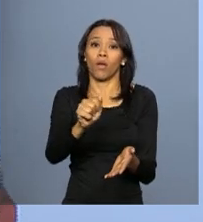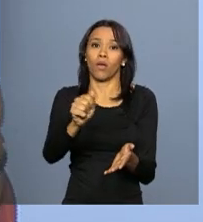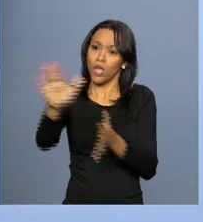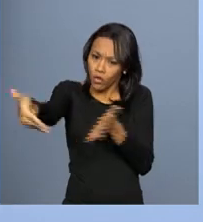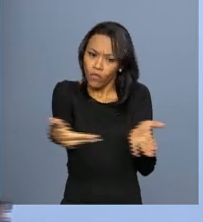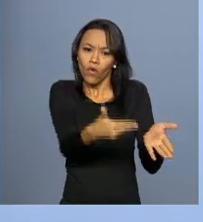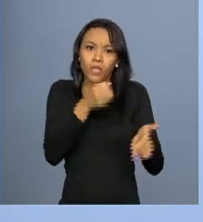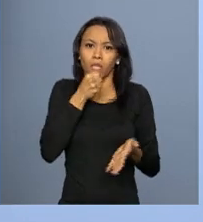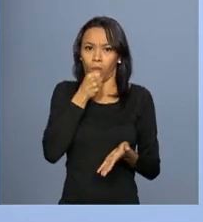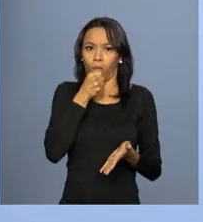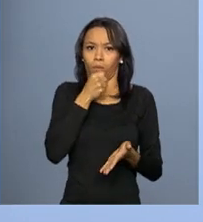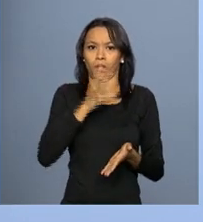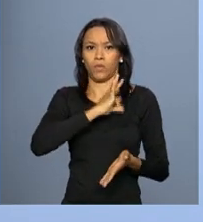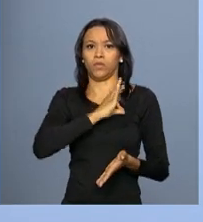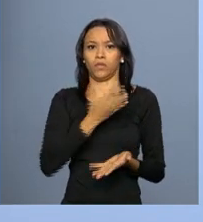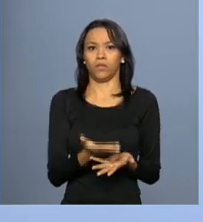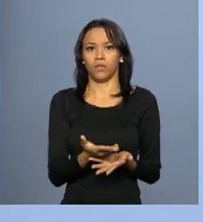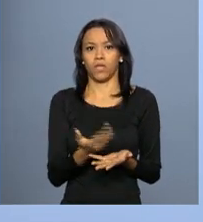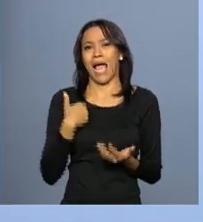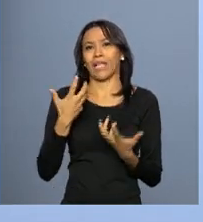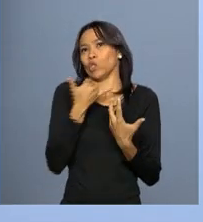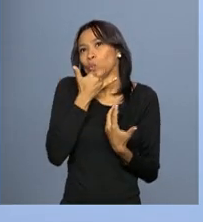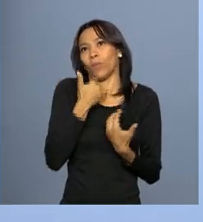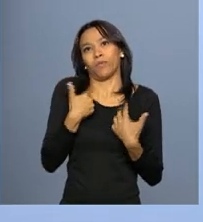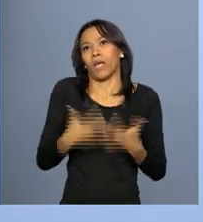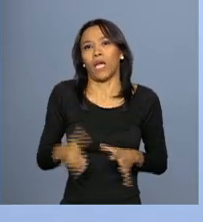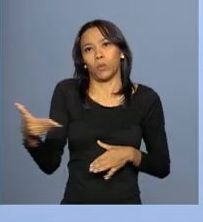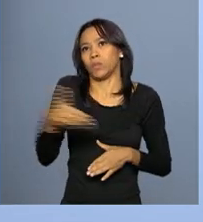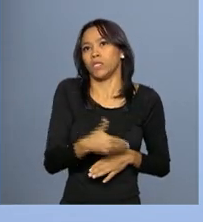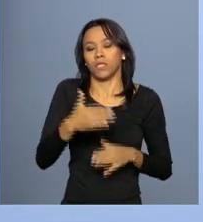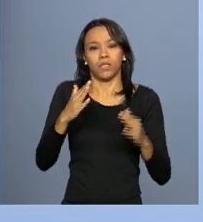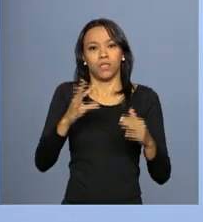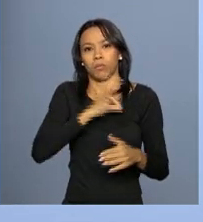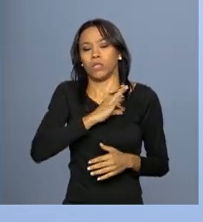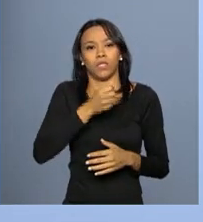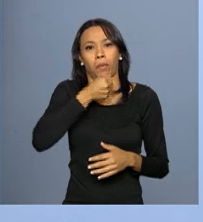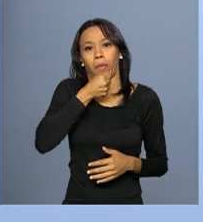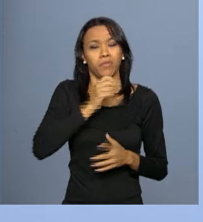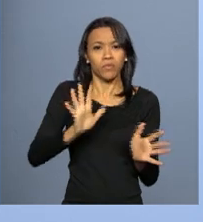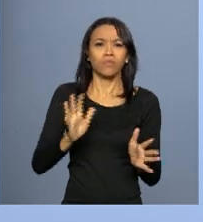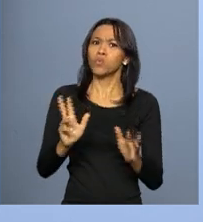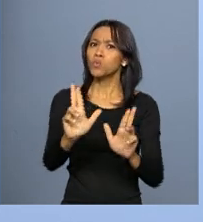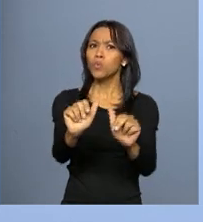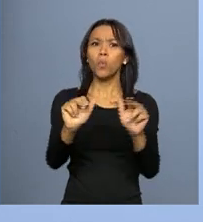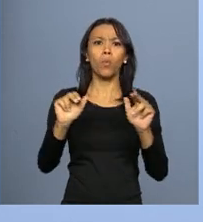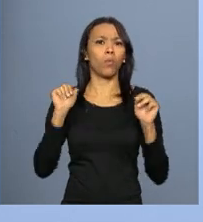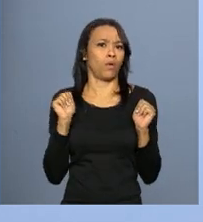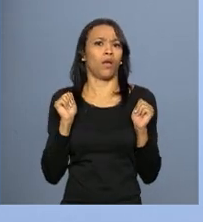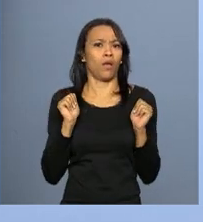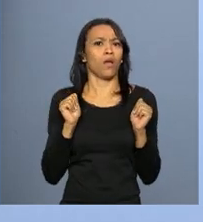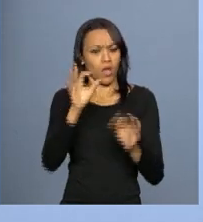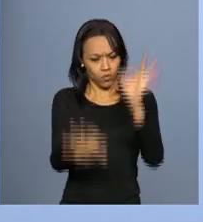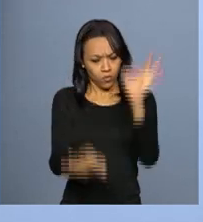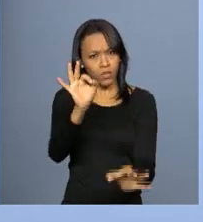Nunca se recusou, nunca se achou, nunca o presidente Lula, justiça seja